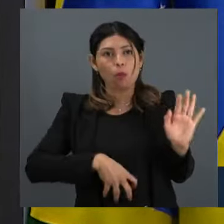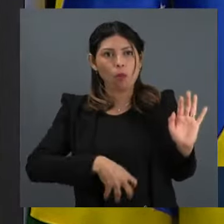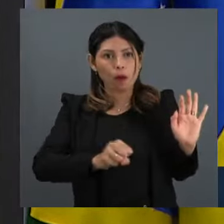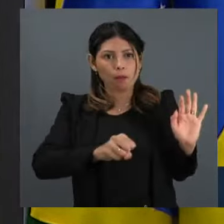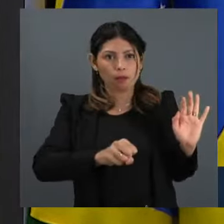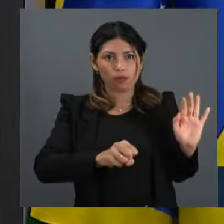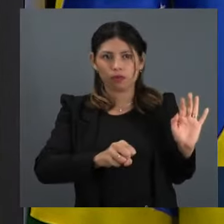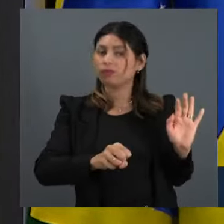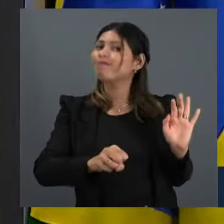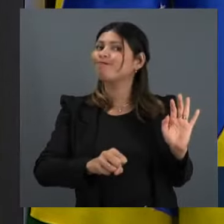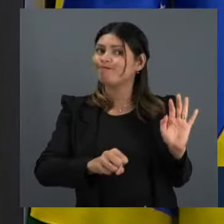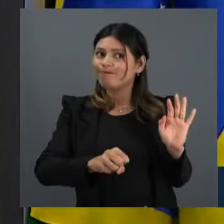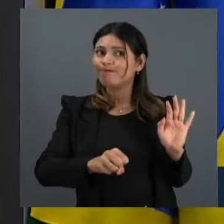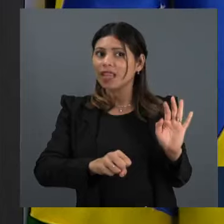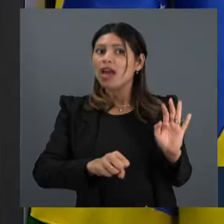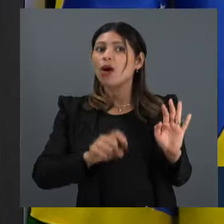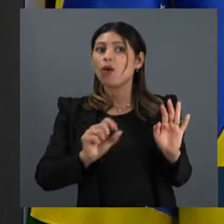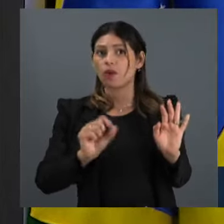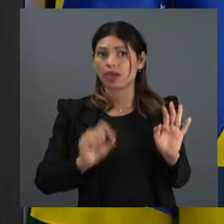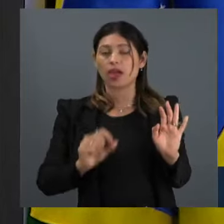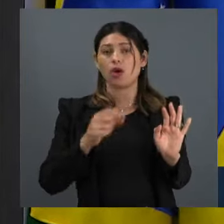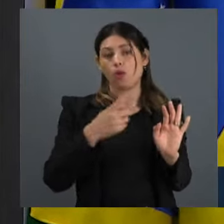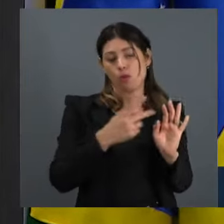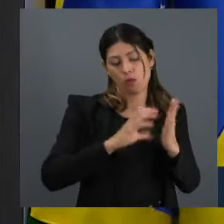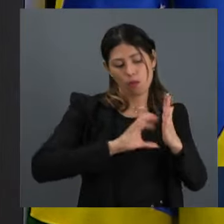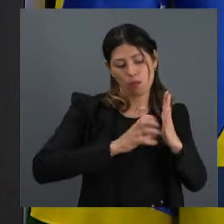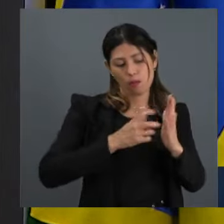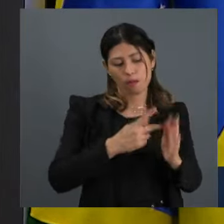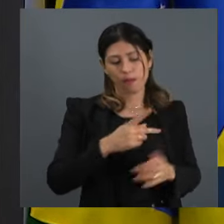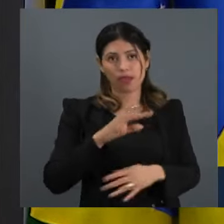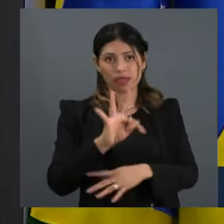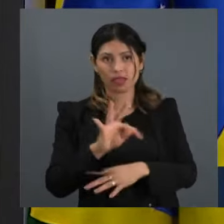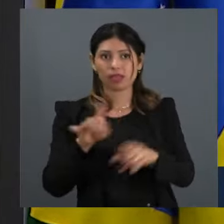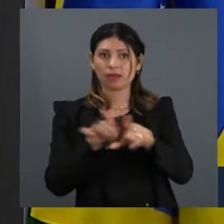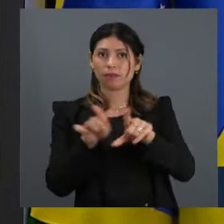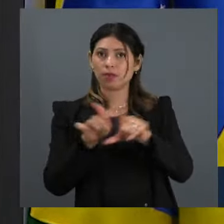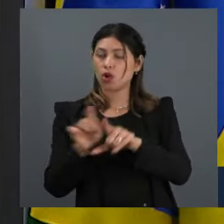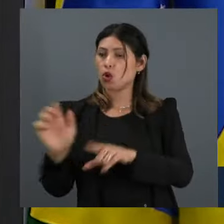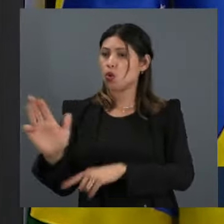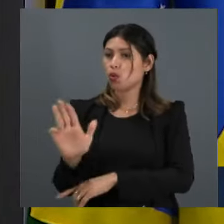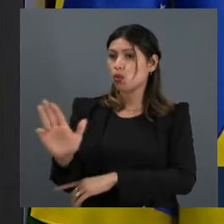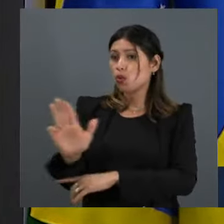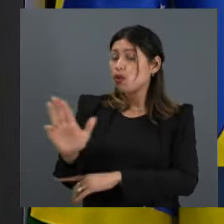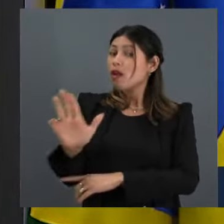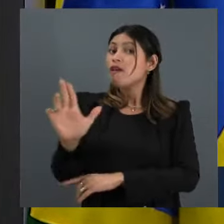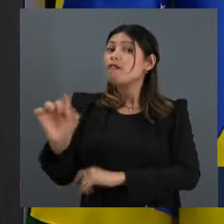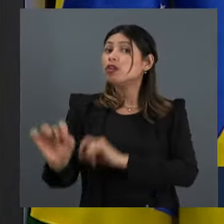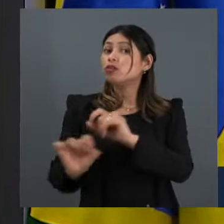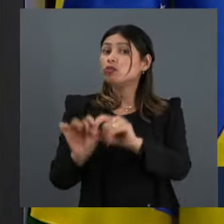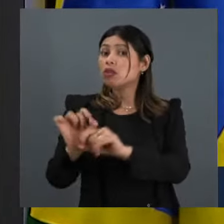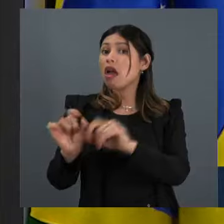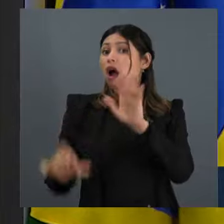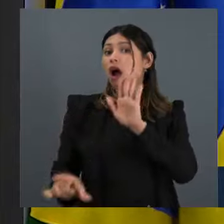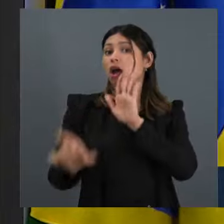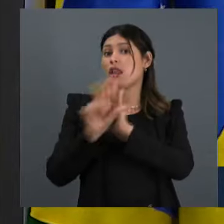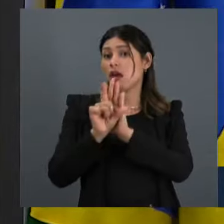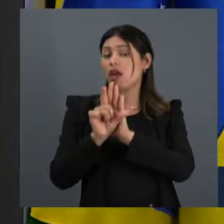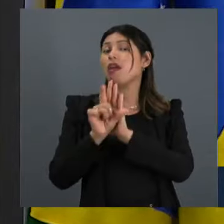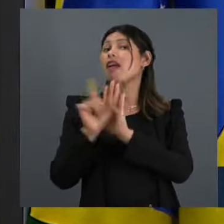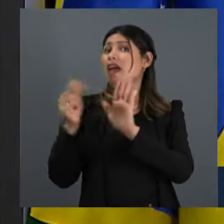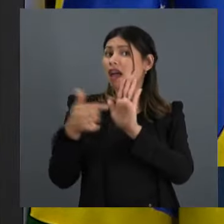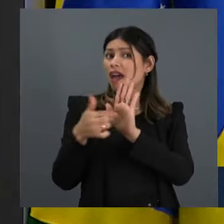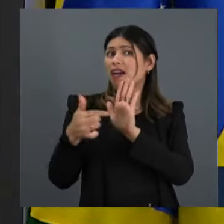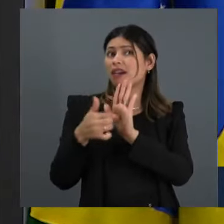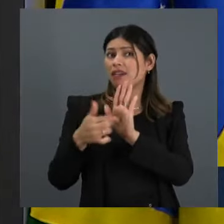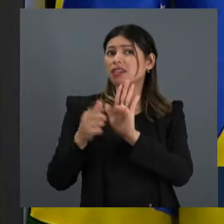público que a posição histórica do PT e de Lula em favor da legalização dessa prática, que é um